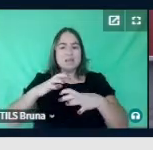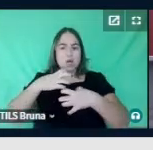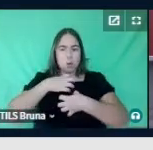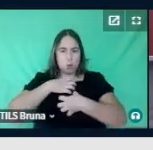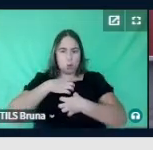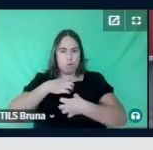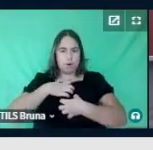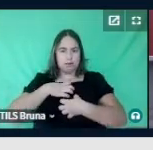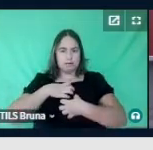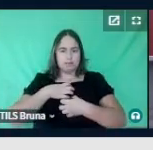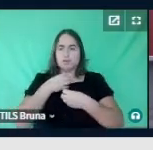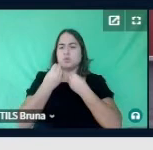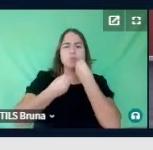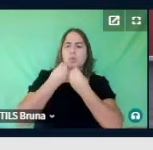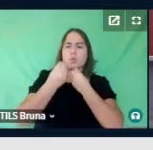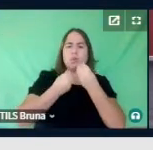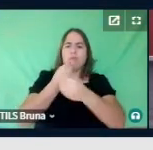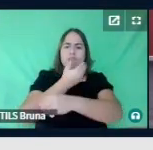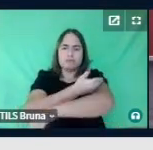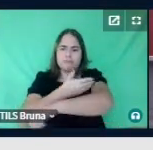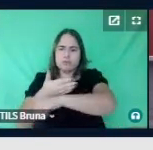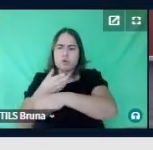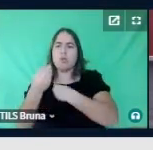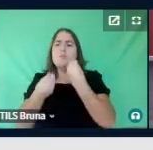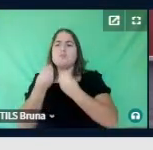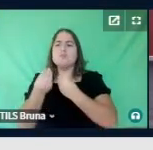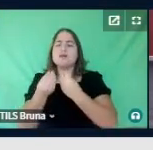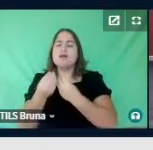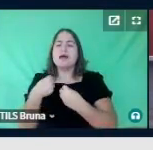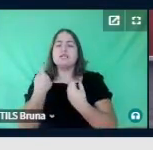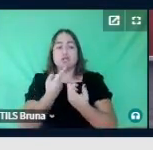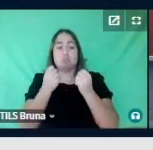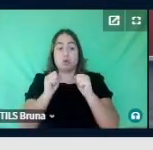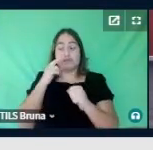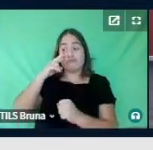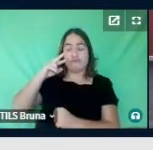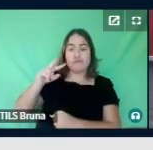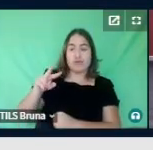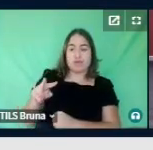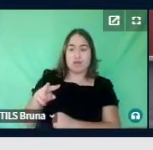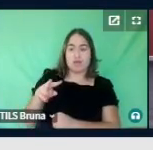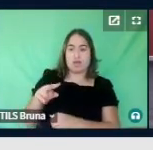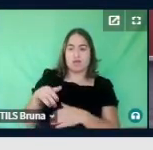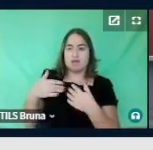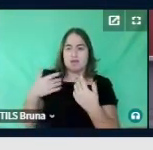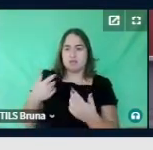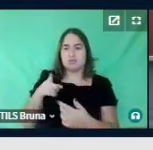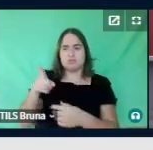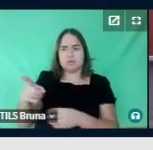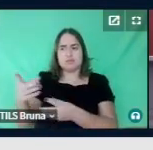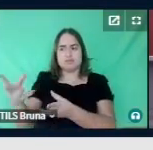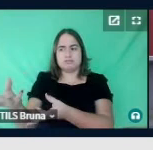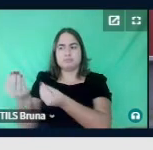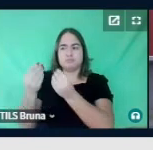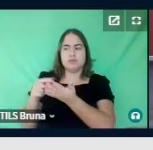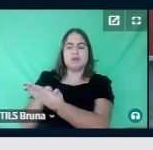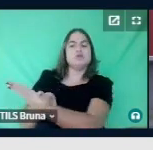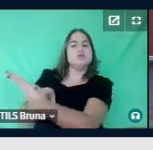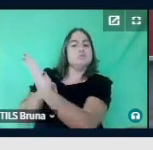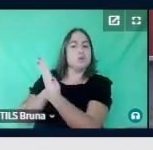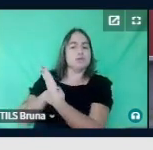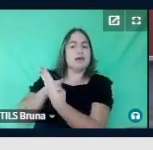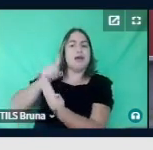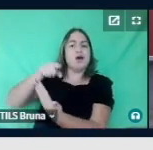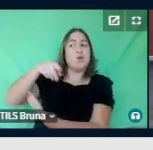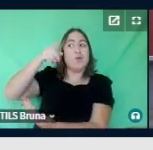aspectos comportamentais são aqueles que nós podemos ver. Então, através do empirismo que eles fornecem, as outras teorias sobre